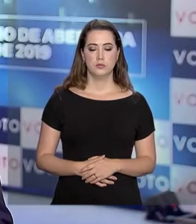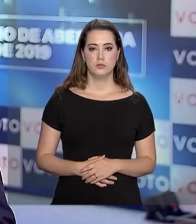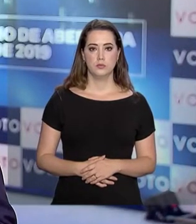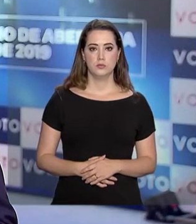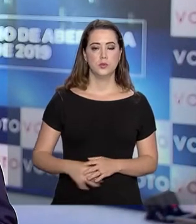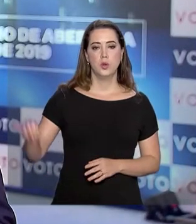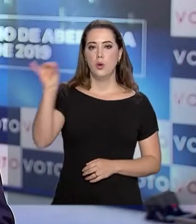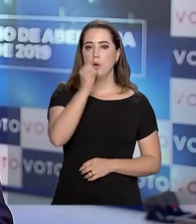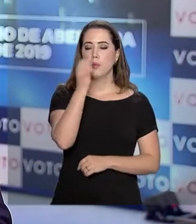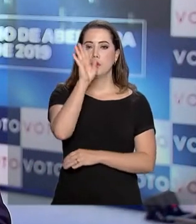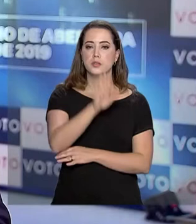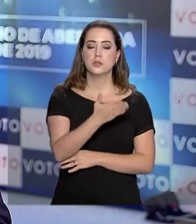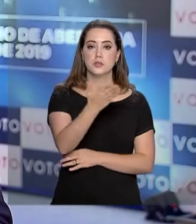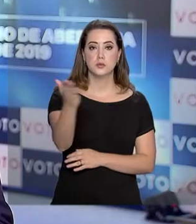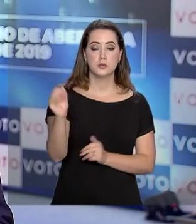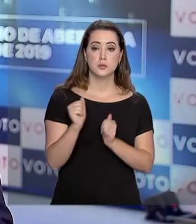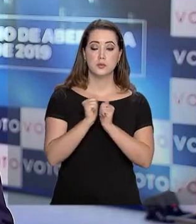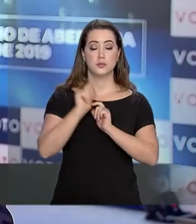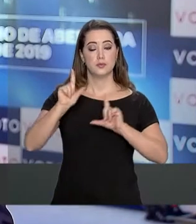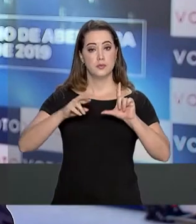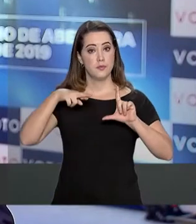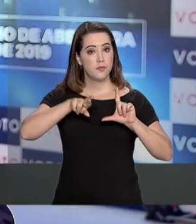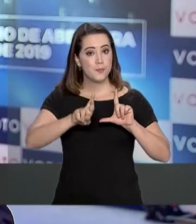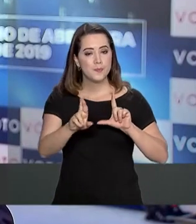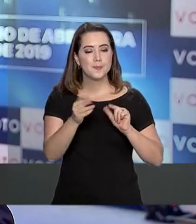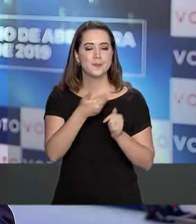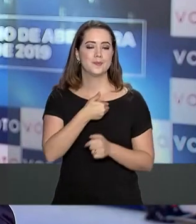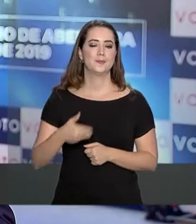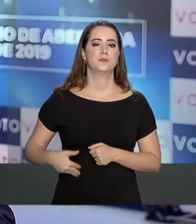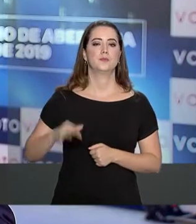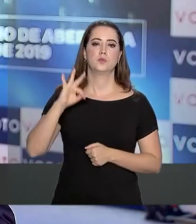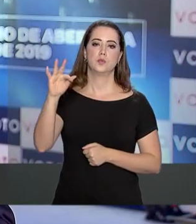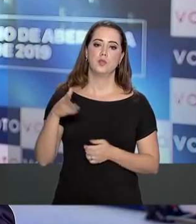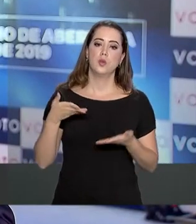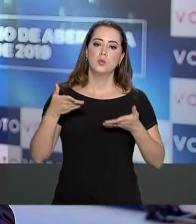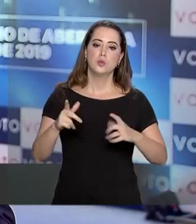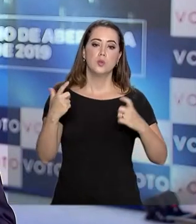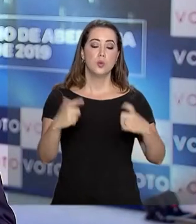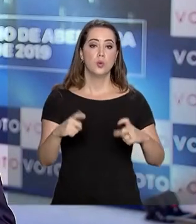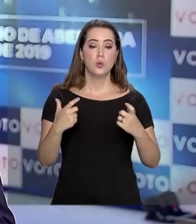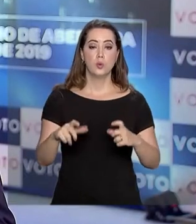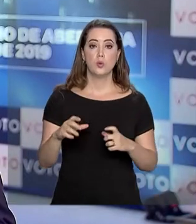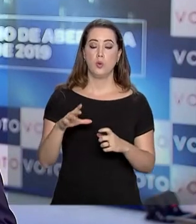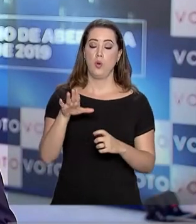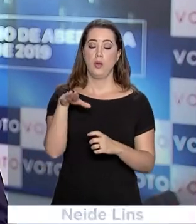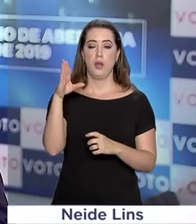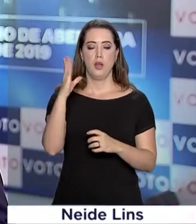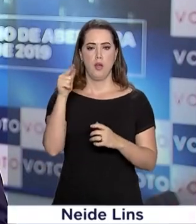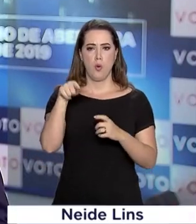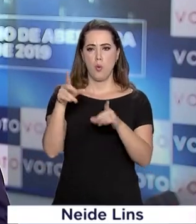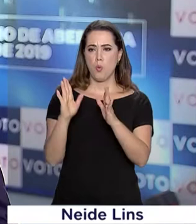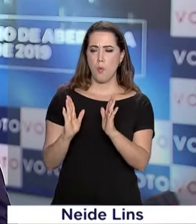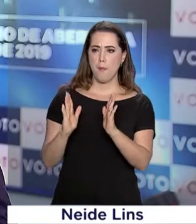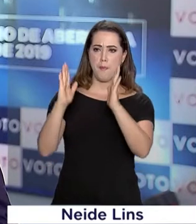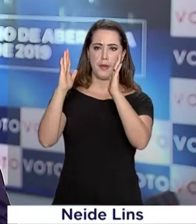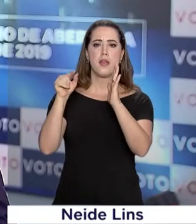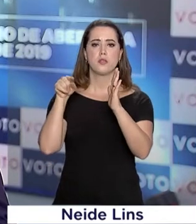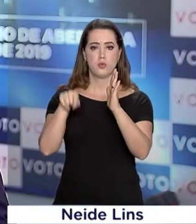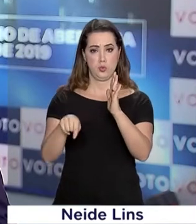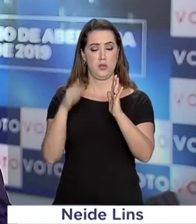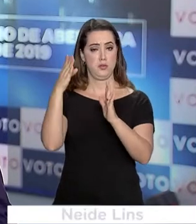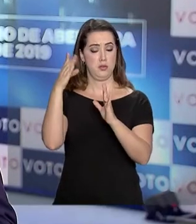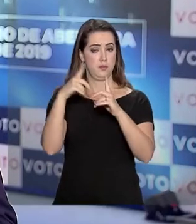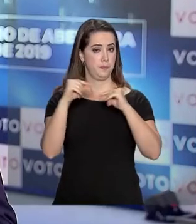Boa tarde para você que acompanha NBR, a TV do Governo Federal. Falamos do Centro de Eventos Brasil 21, no seteiro hoteleiro sul aqui de